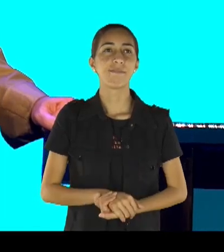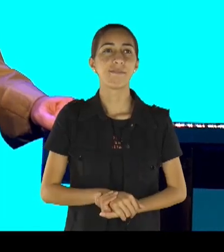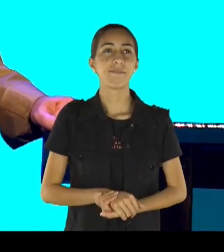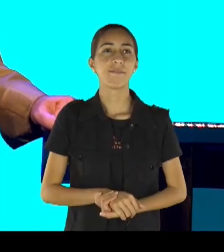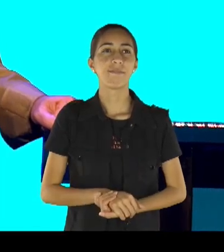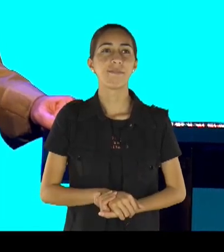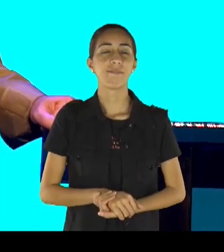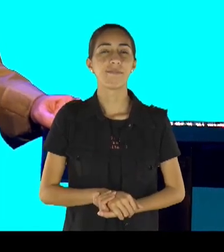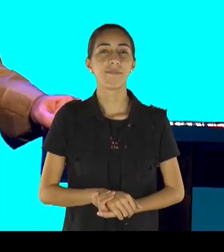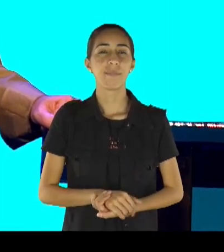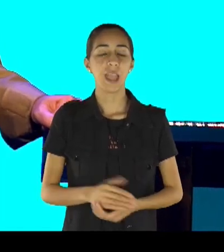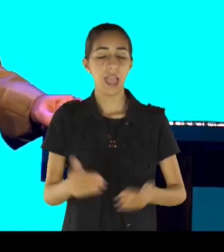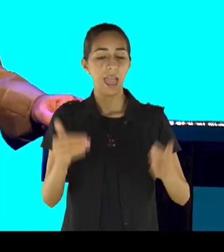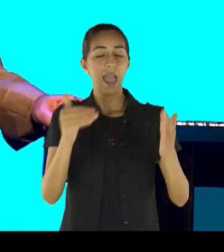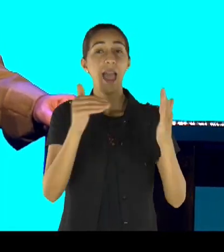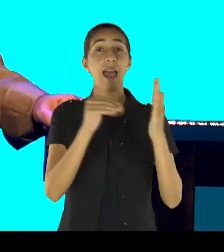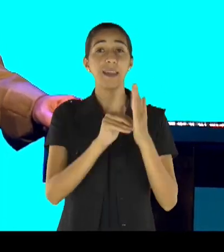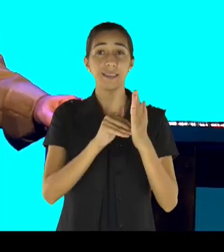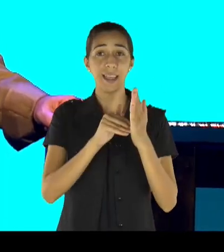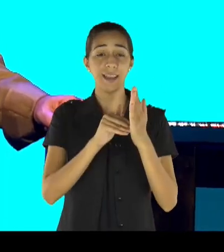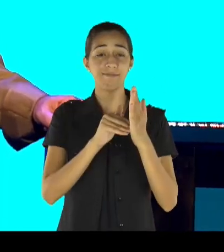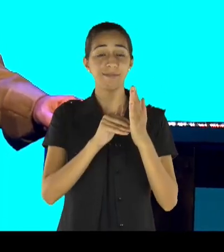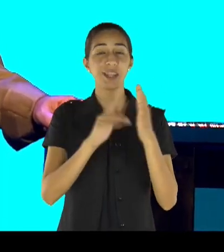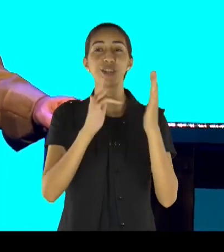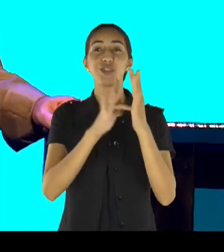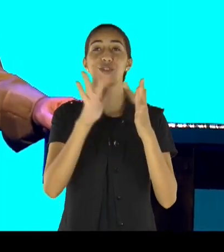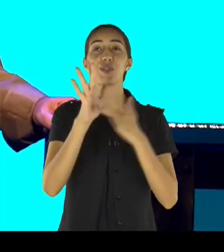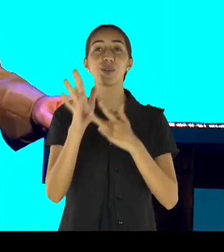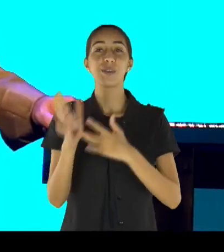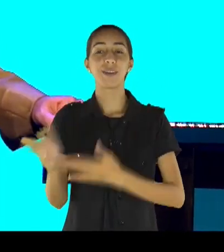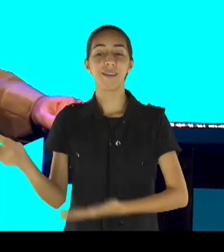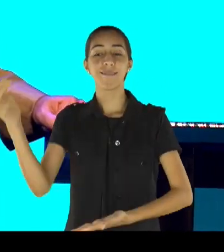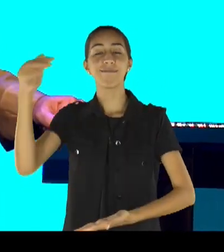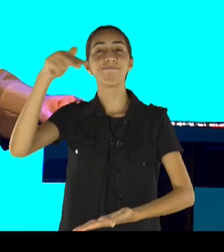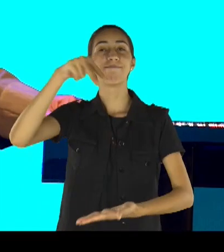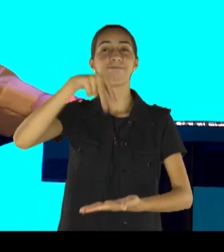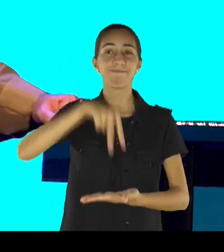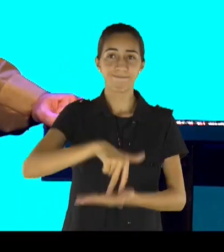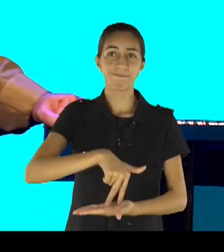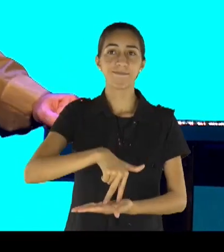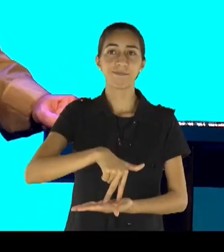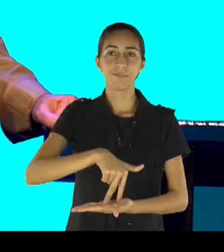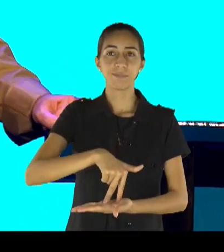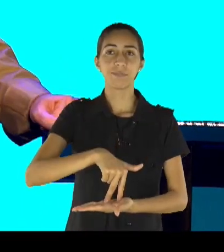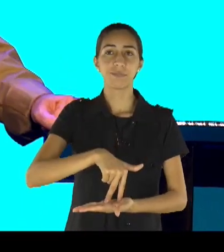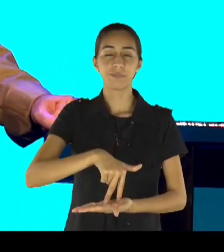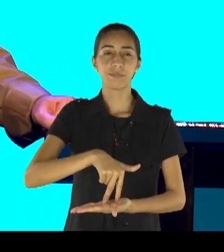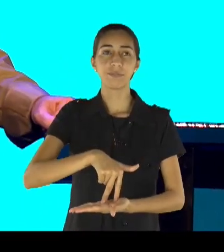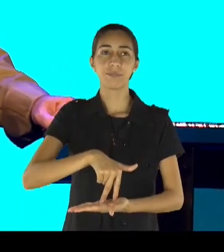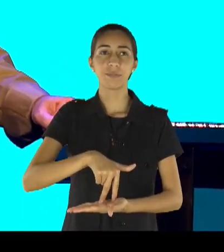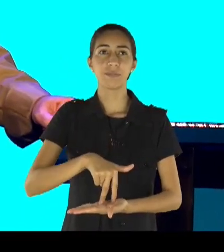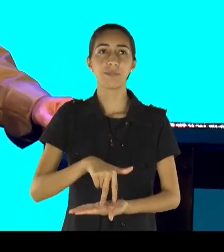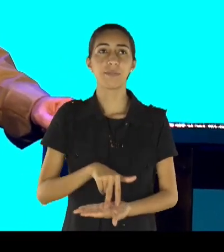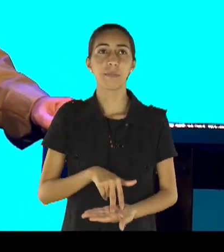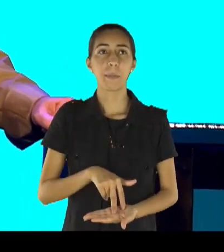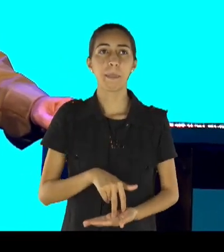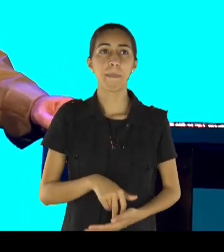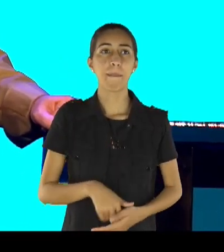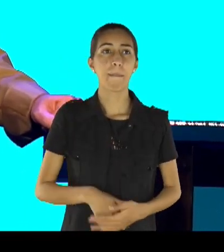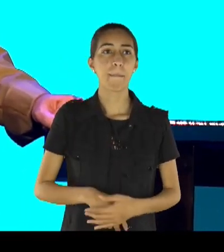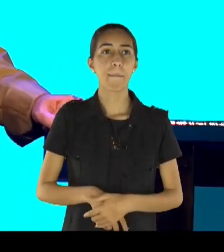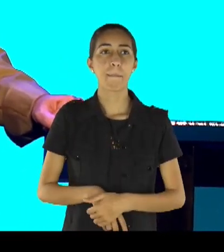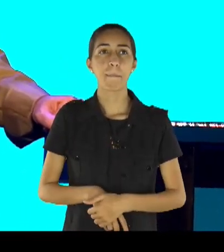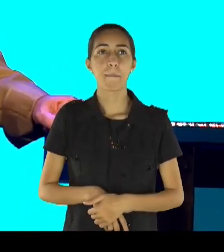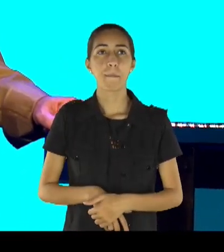até o dia, da grande volta, do Senhor Jesus, até lá, Ele vai te sustentar, até lá, ninguém